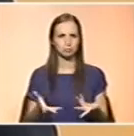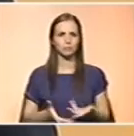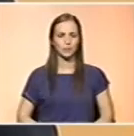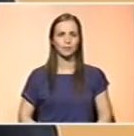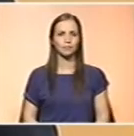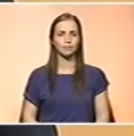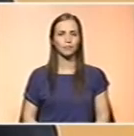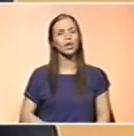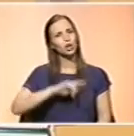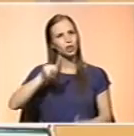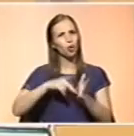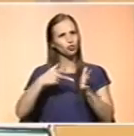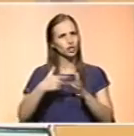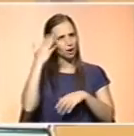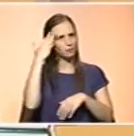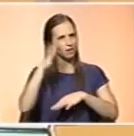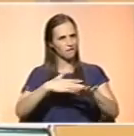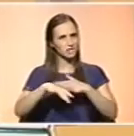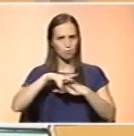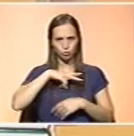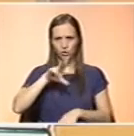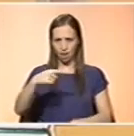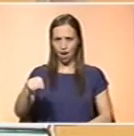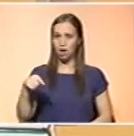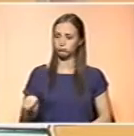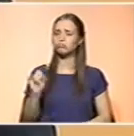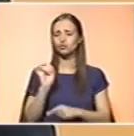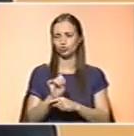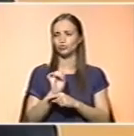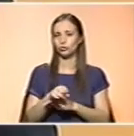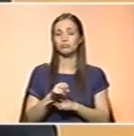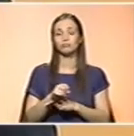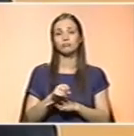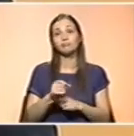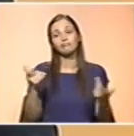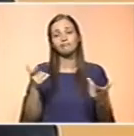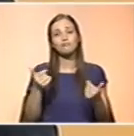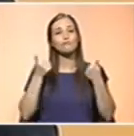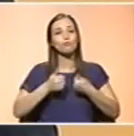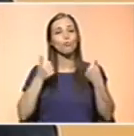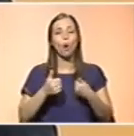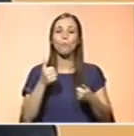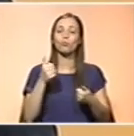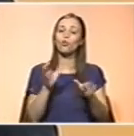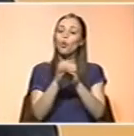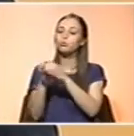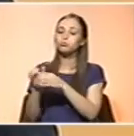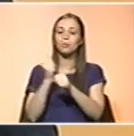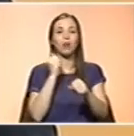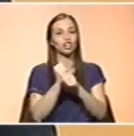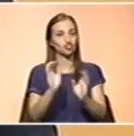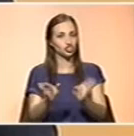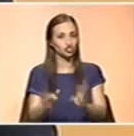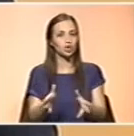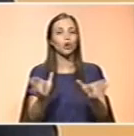tecnologia, temos capacidade para fazer cá? Temos, temos. Felizmente já há alguns grupos em Portugal a trabalhar nesta área. O nosso